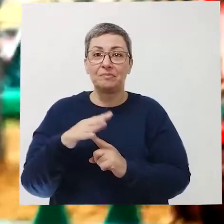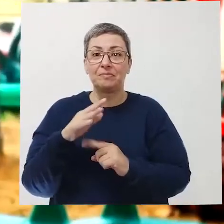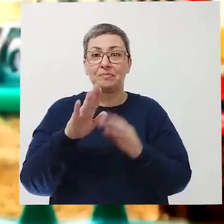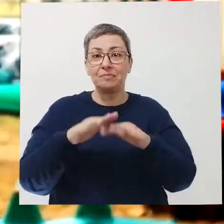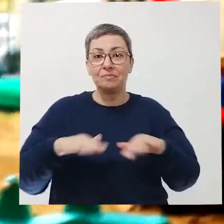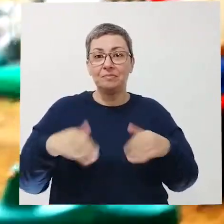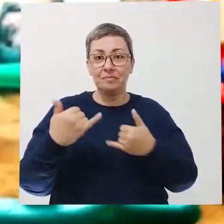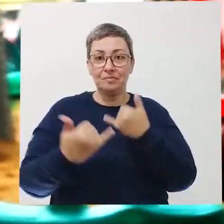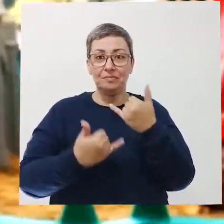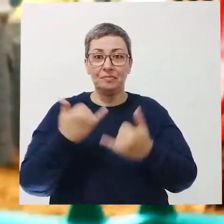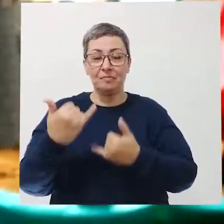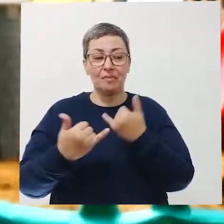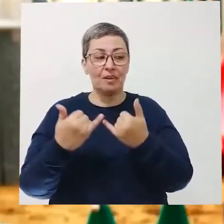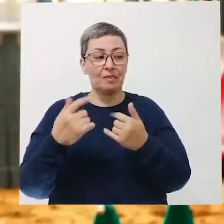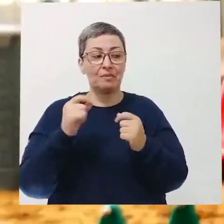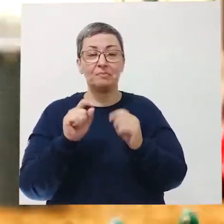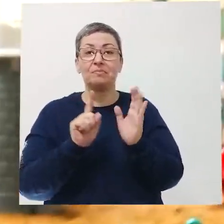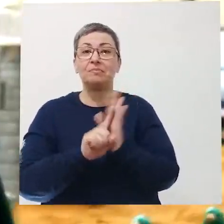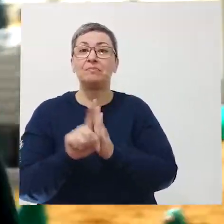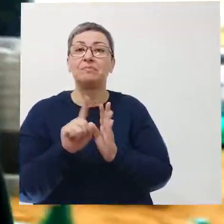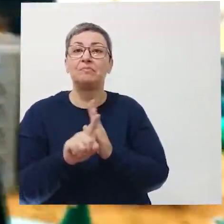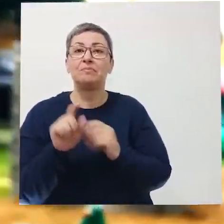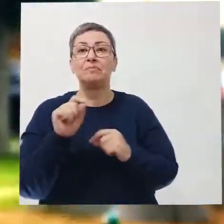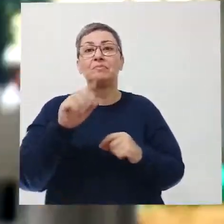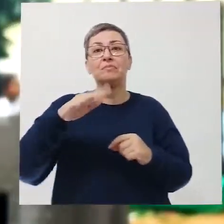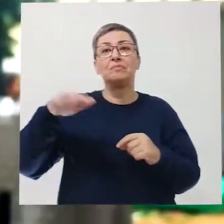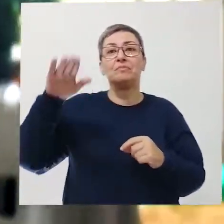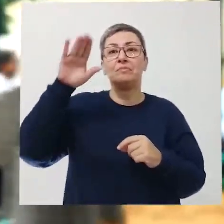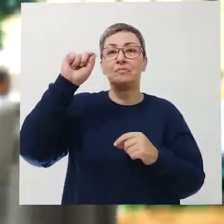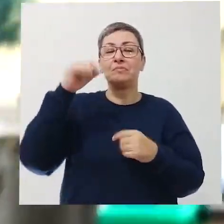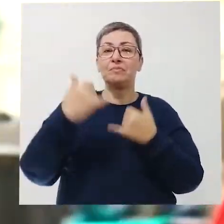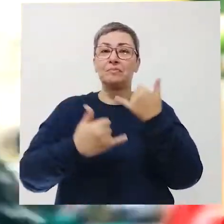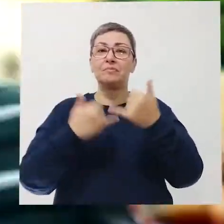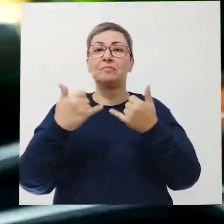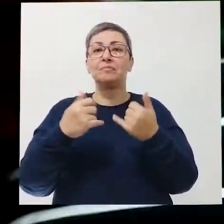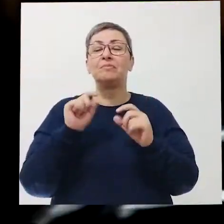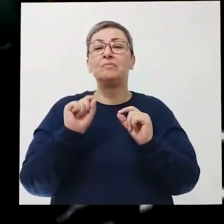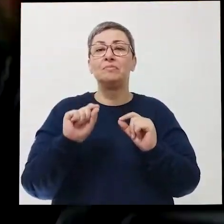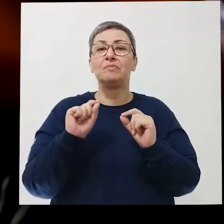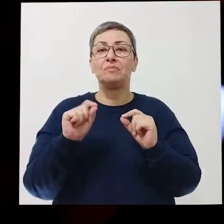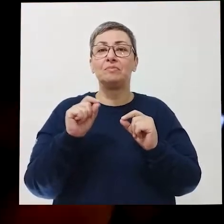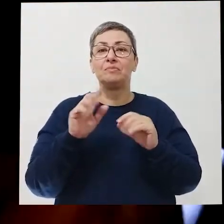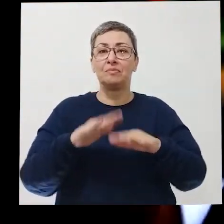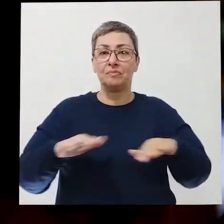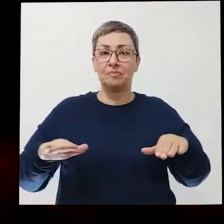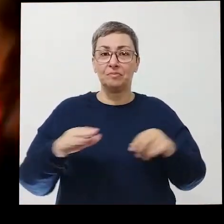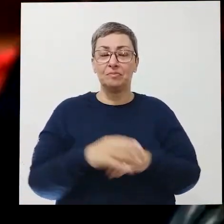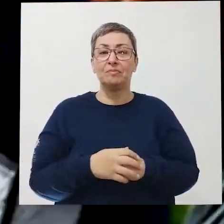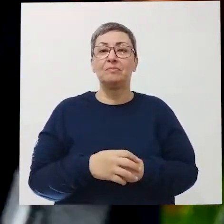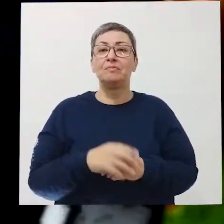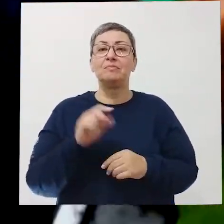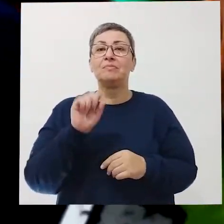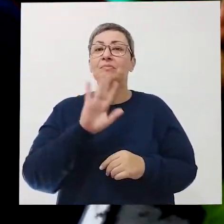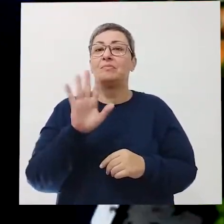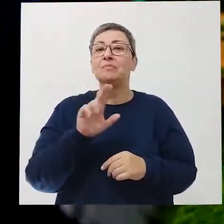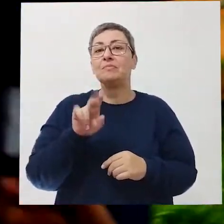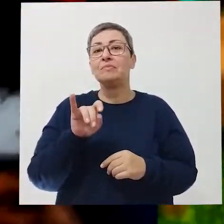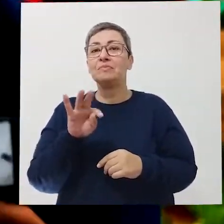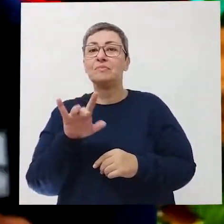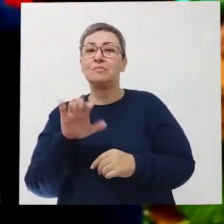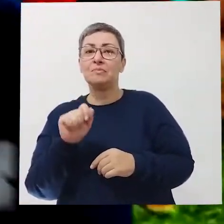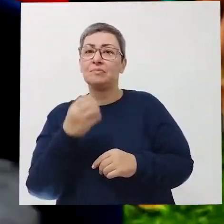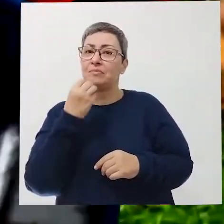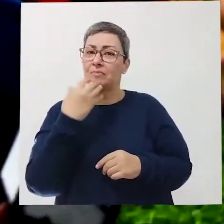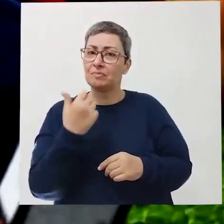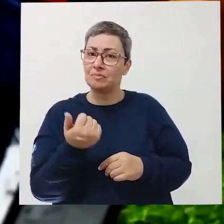estão brincando. Agora, eu vou perguntar para o adulto a brincadeira deles na infância. Oi, Vitória, tudo bem?